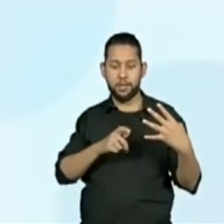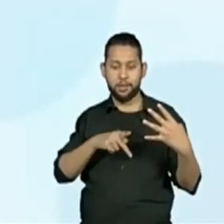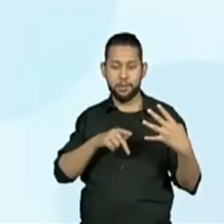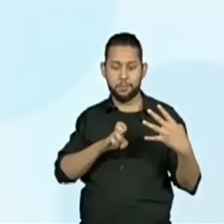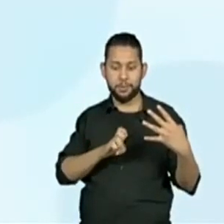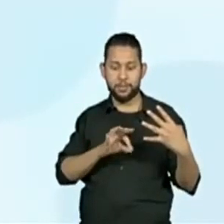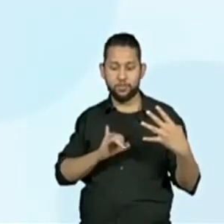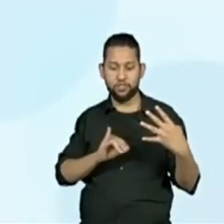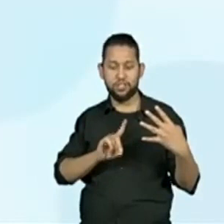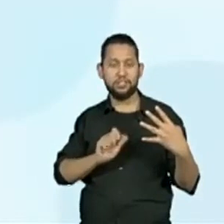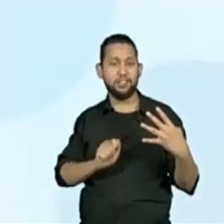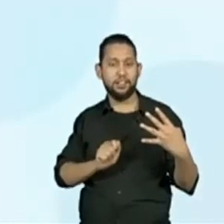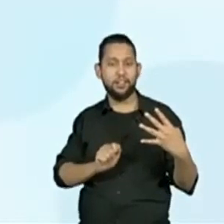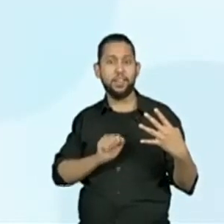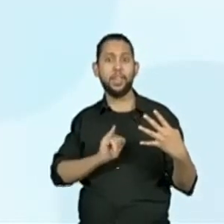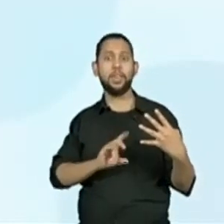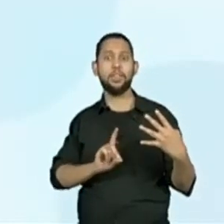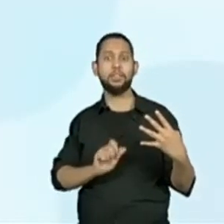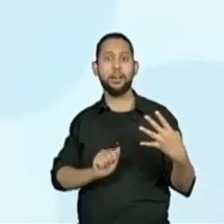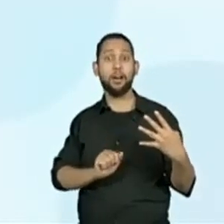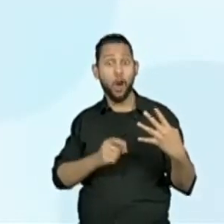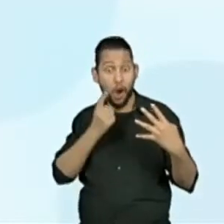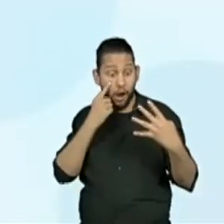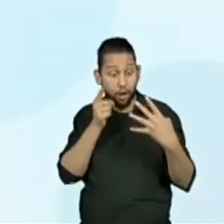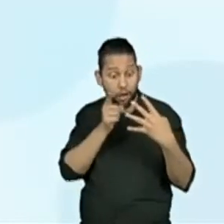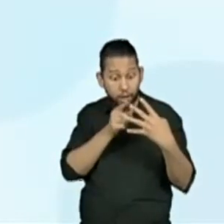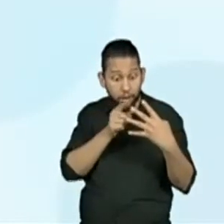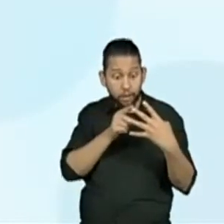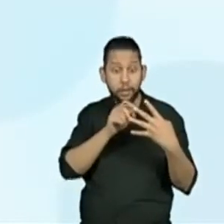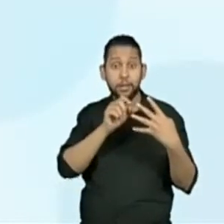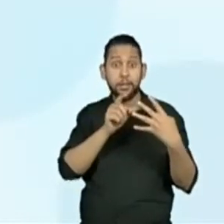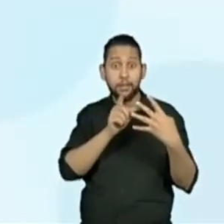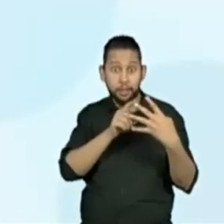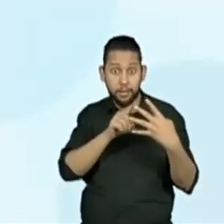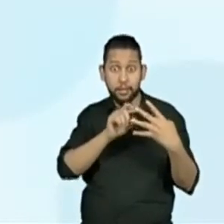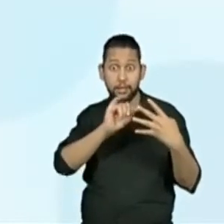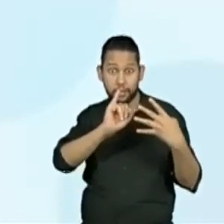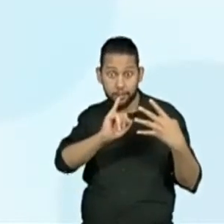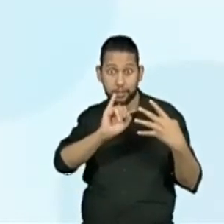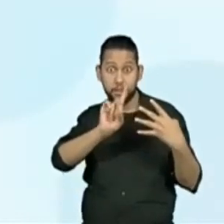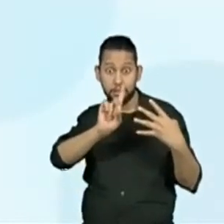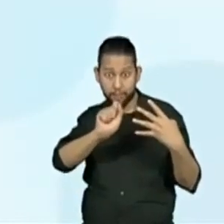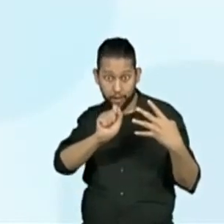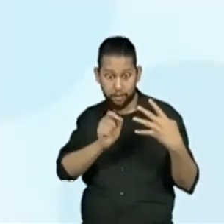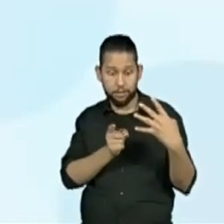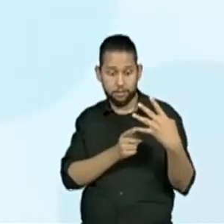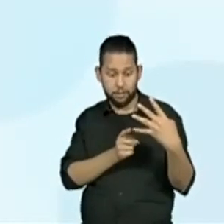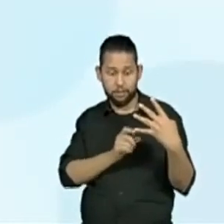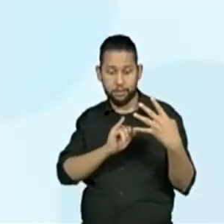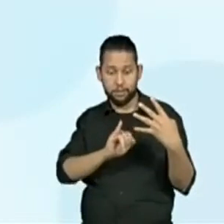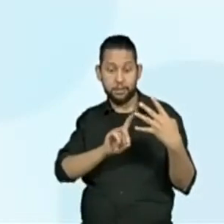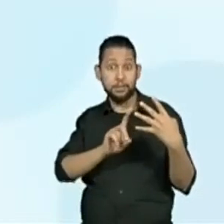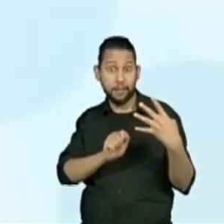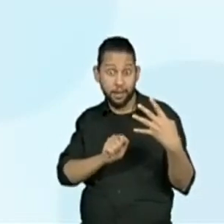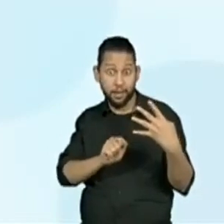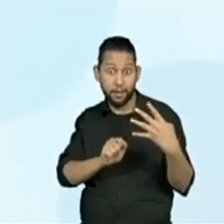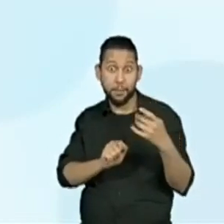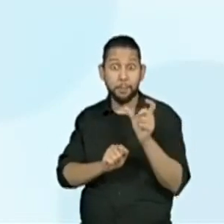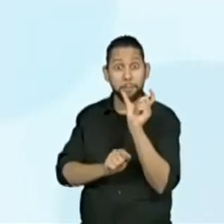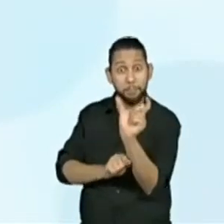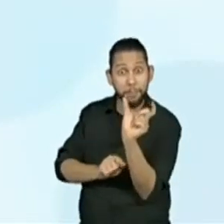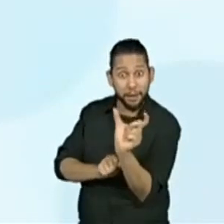A sonorização parecida. Então, tenho aqui, a rima.